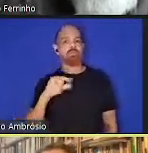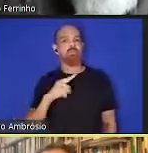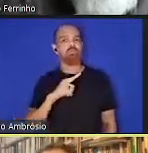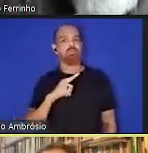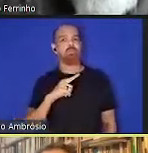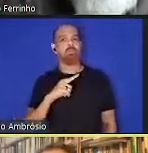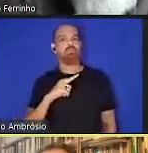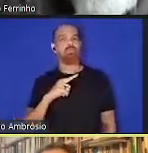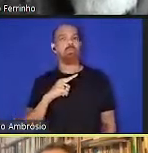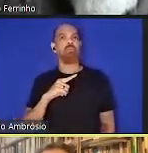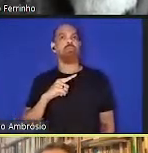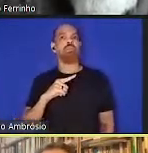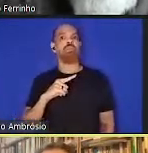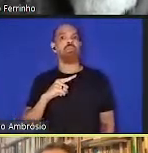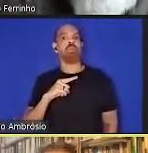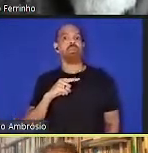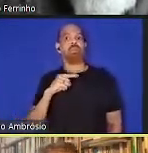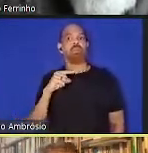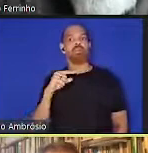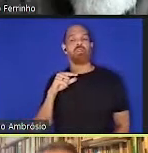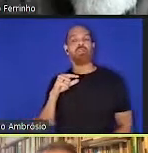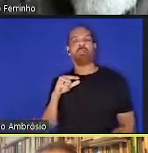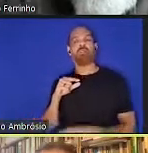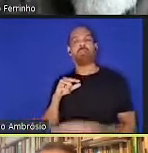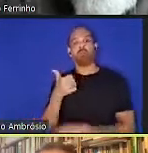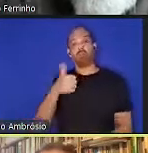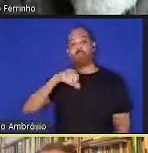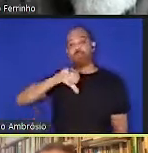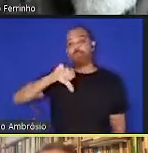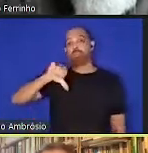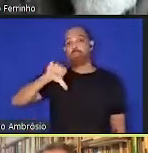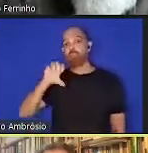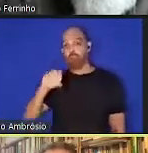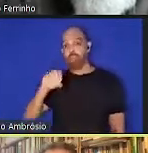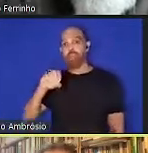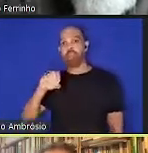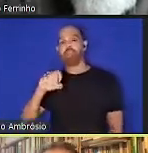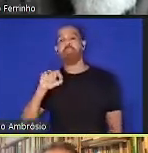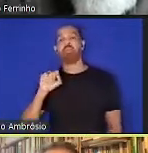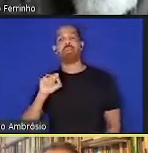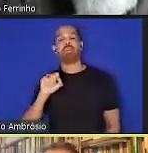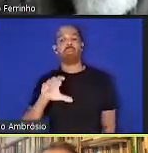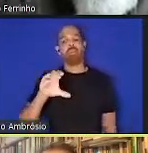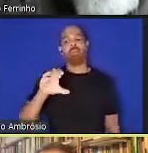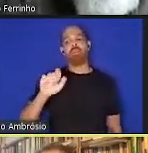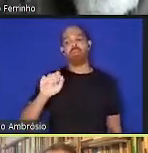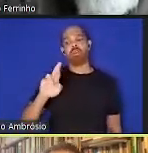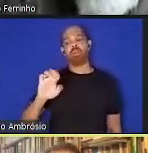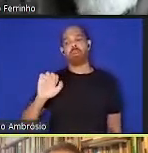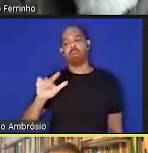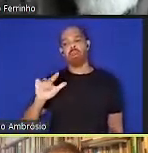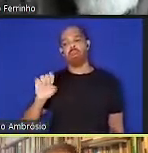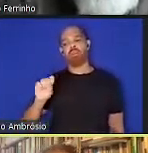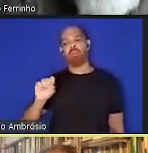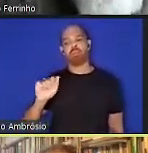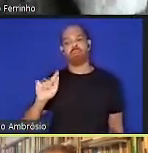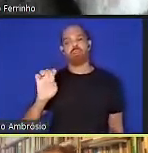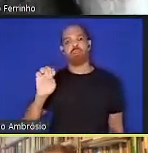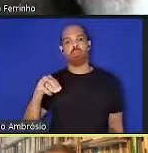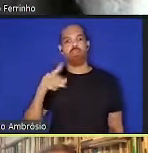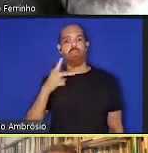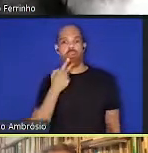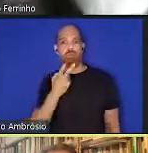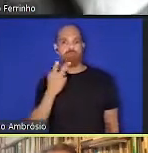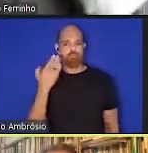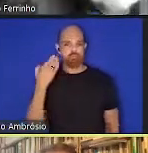por uma aeronave em 1990. O Carl Sagan, um cosmólogo da época, falou, bom,